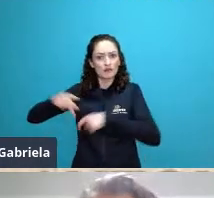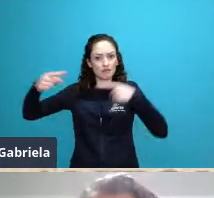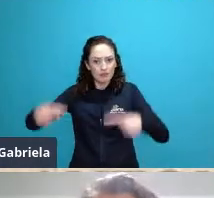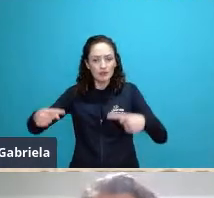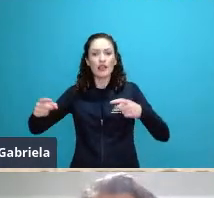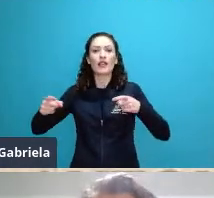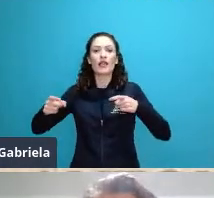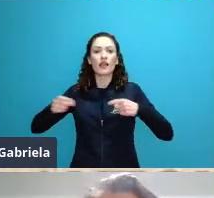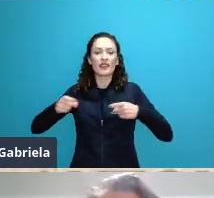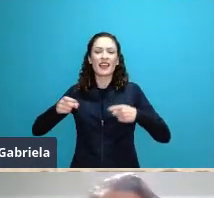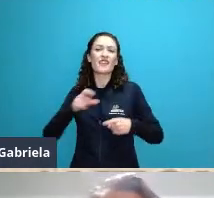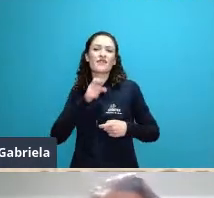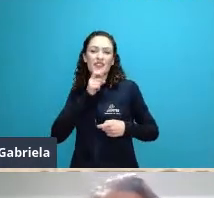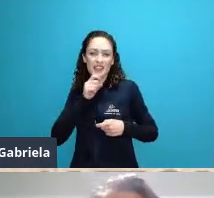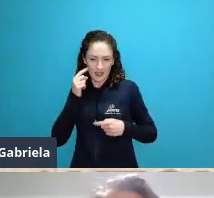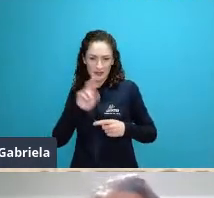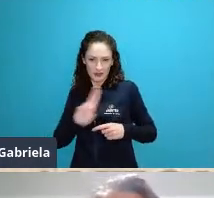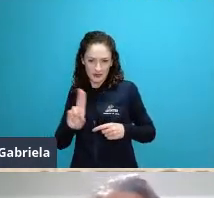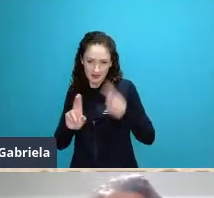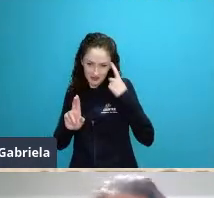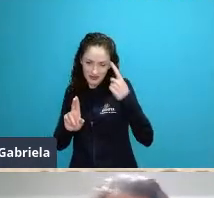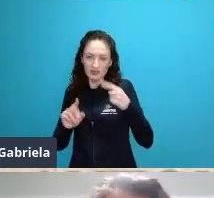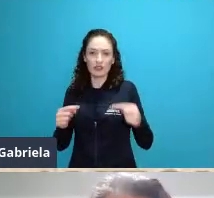de energia e também